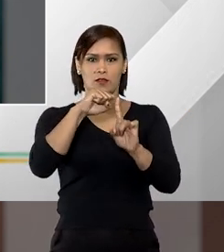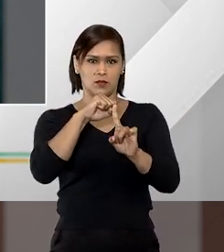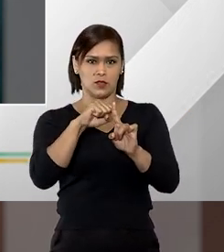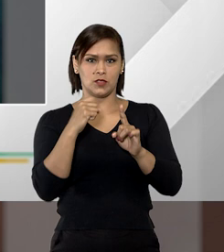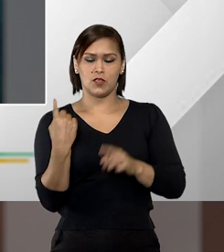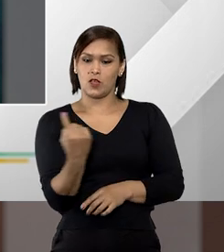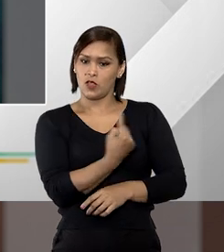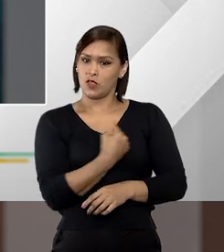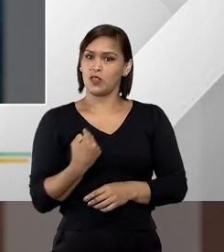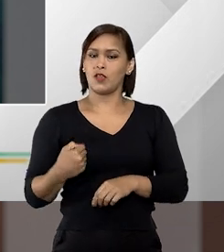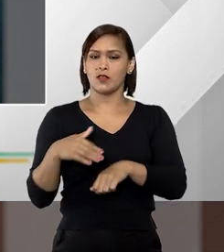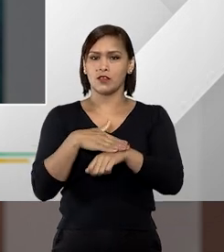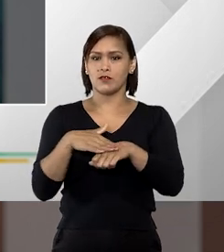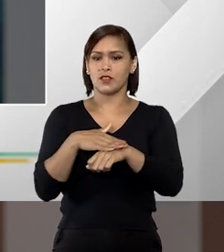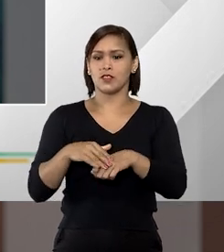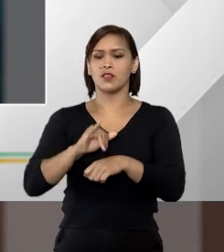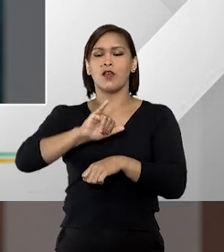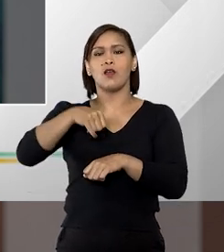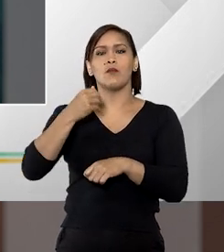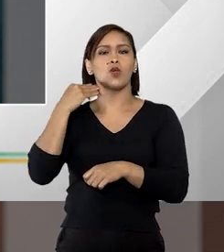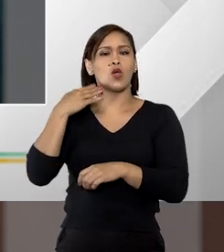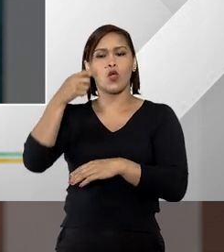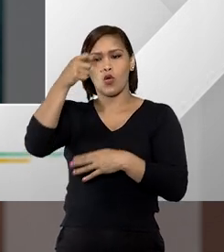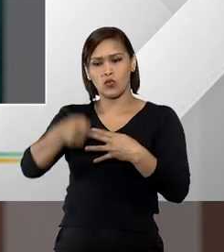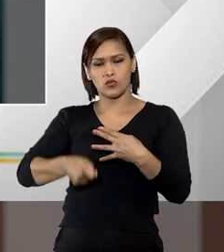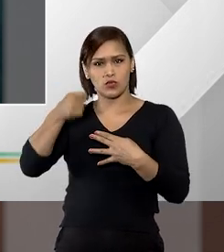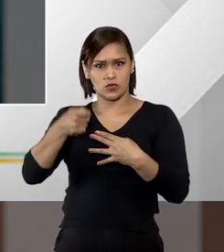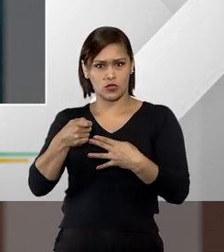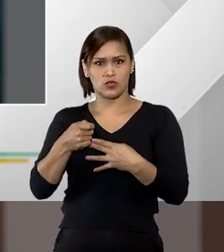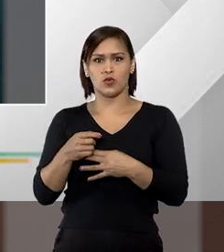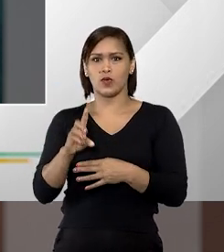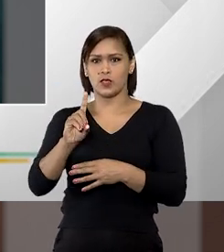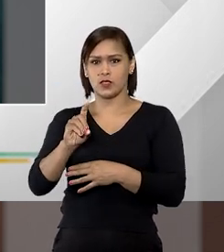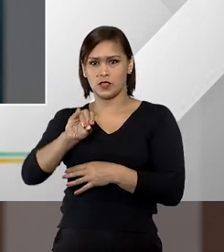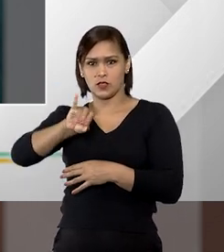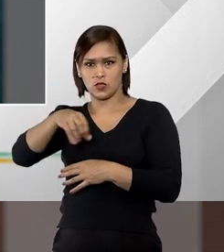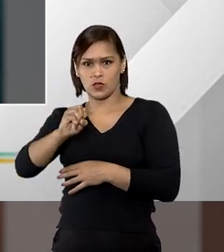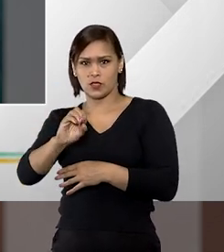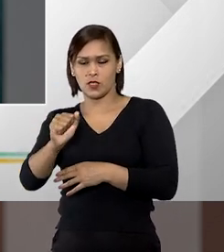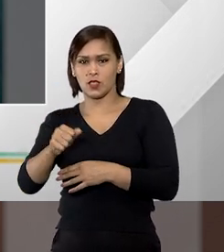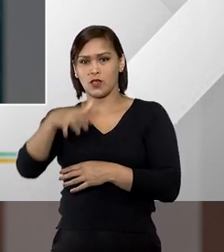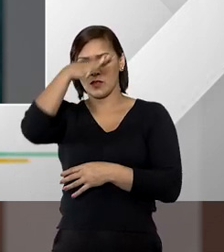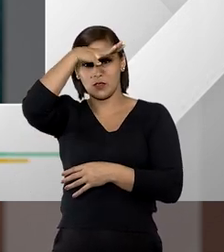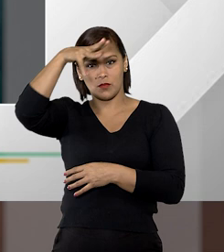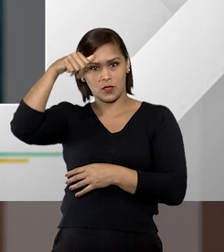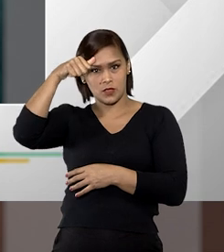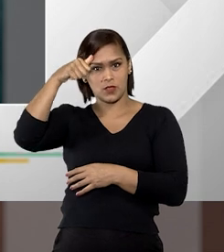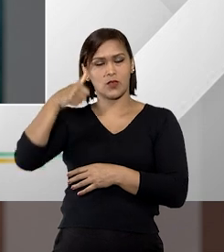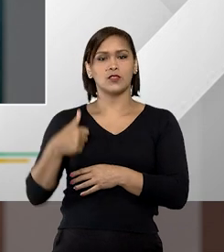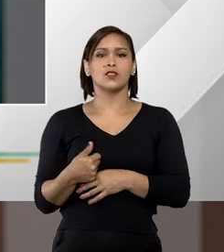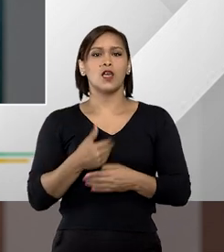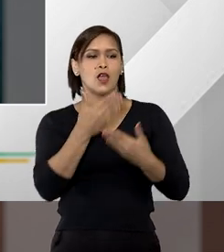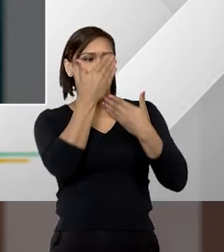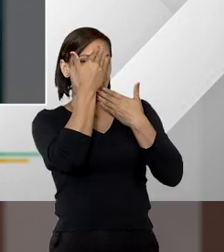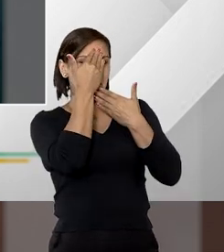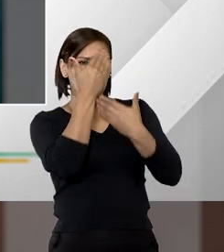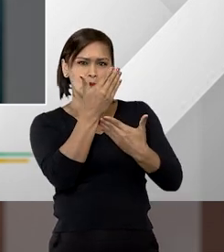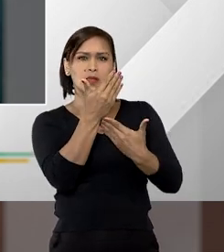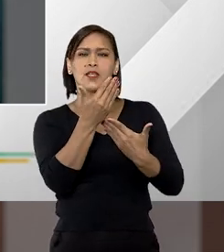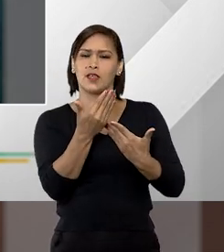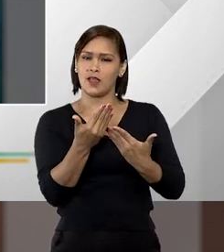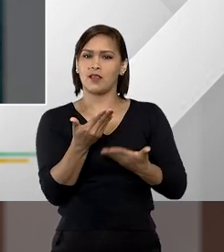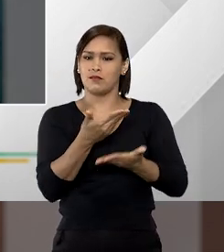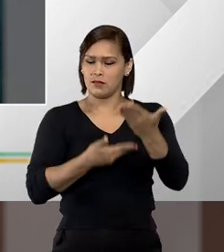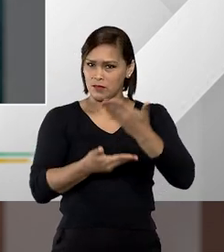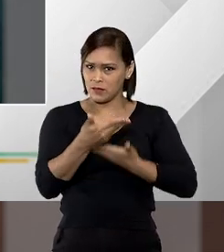nós conversamos com o juiz Jorcenildo Dourado do Tribunal de Justiça do Amazonas doutor Jorcenildo